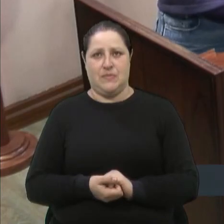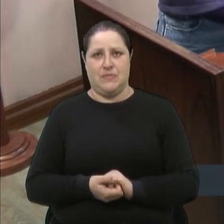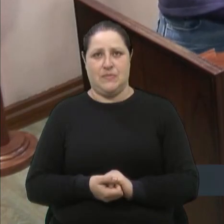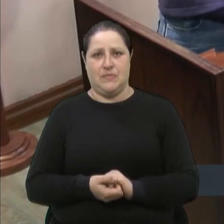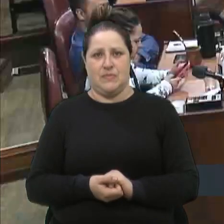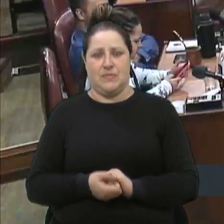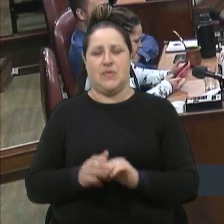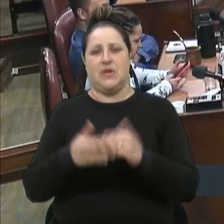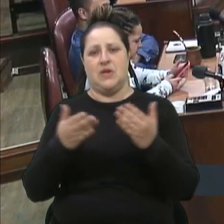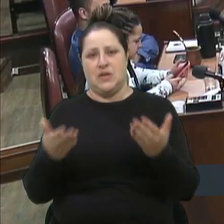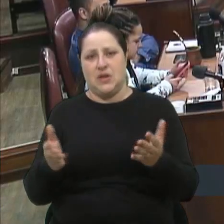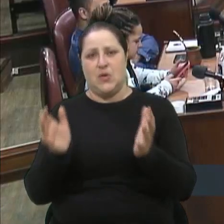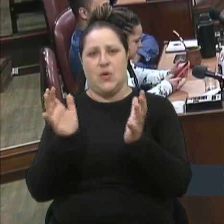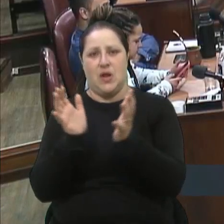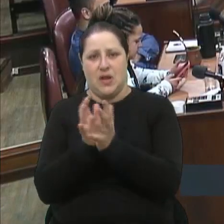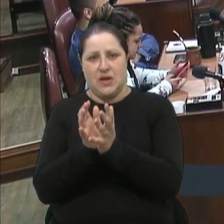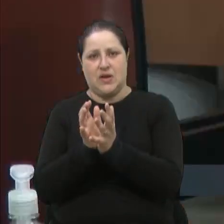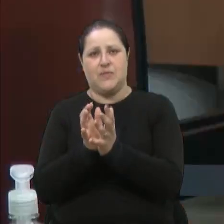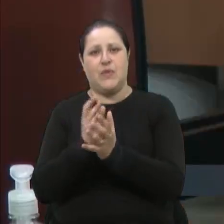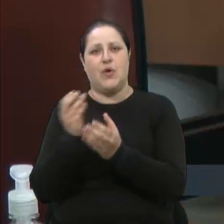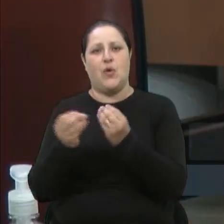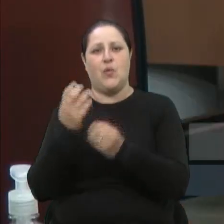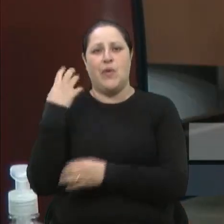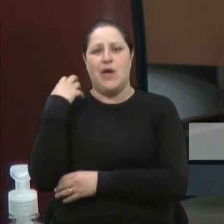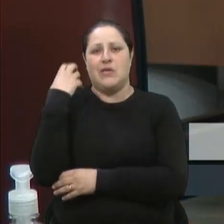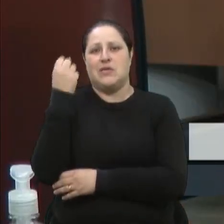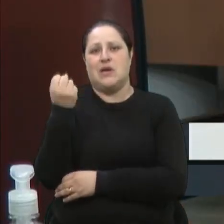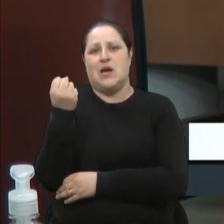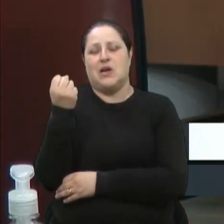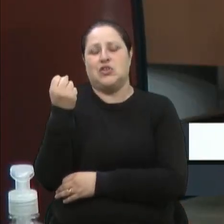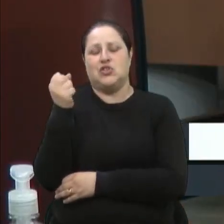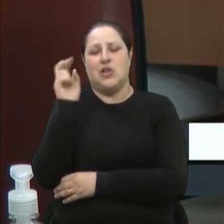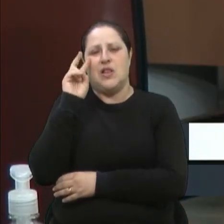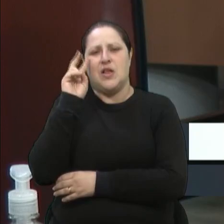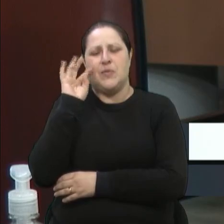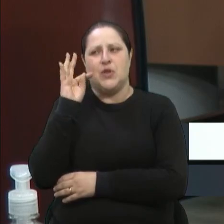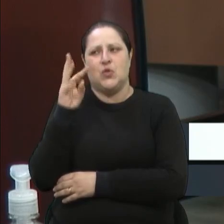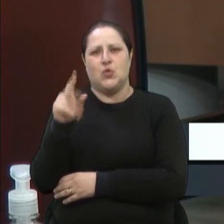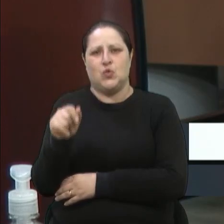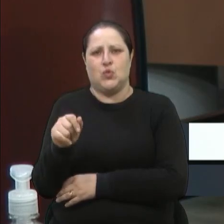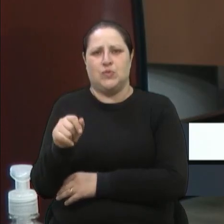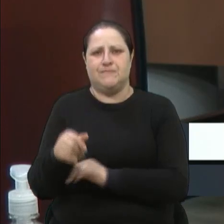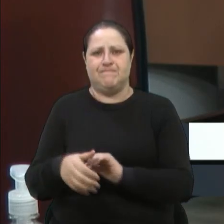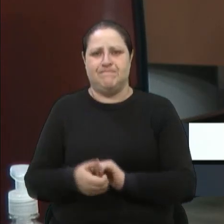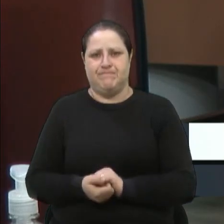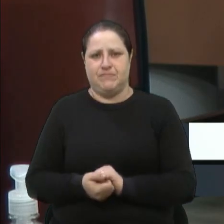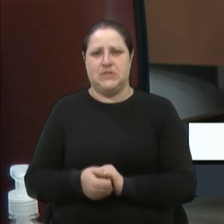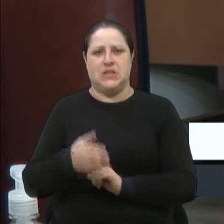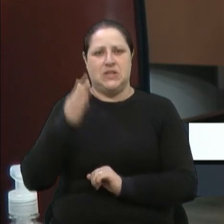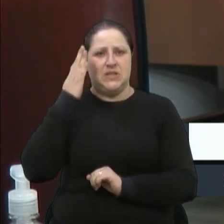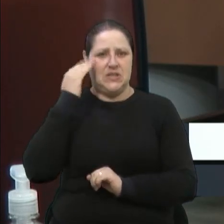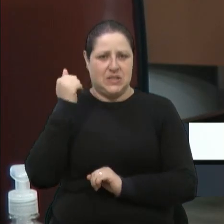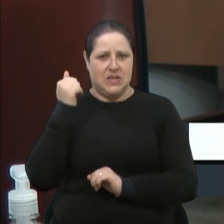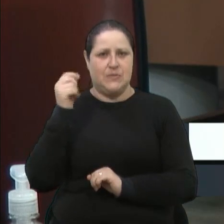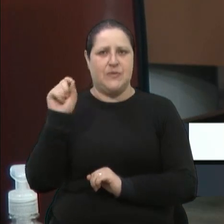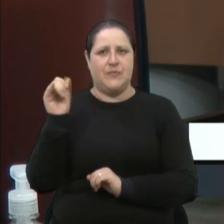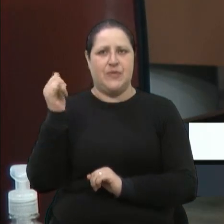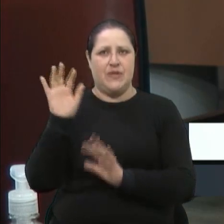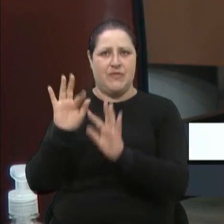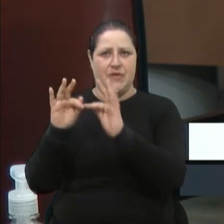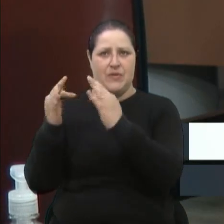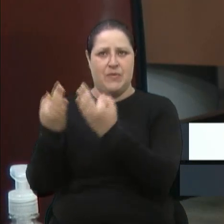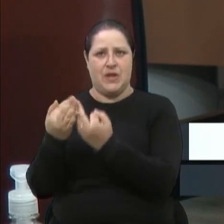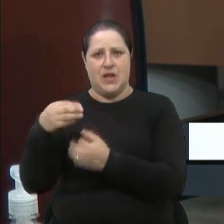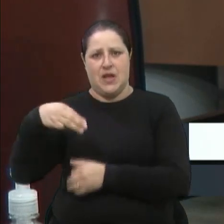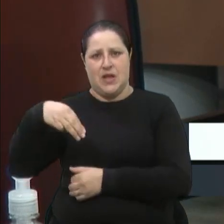Então, colega, como resgatar tudo isso? Fiquei sabendo que a família Milani, ali da cantina, está fazendo